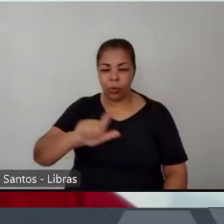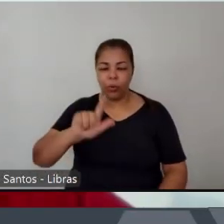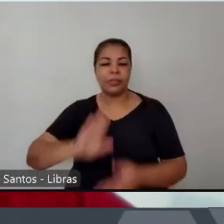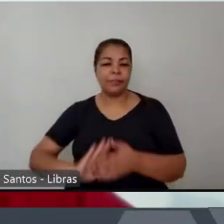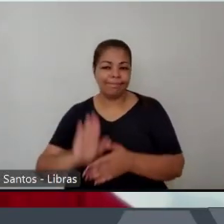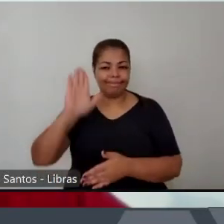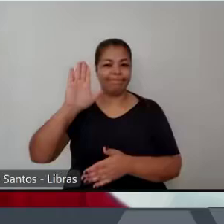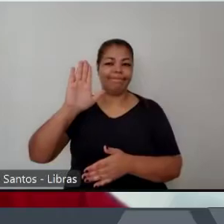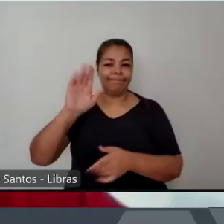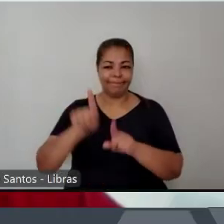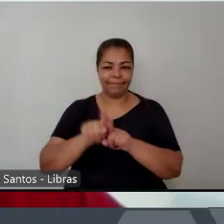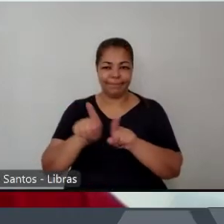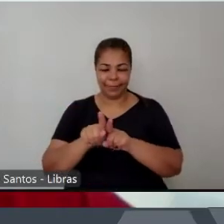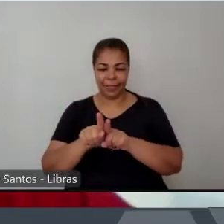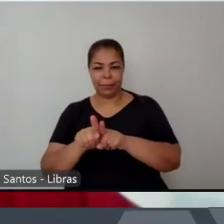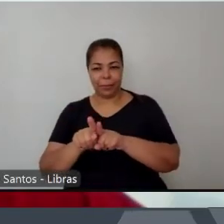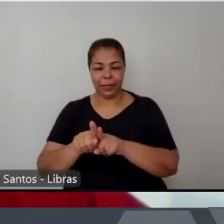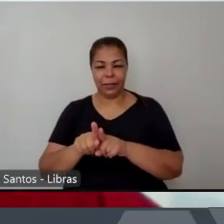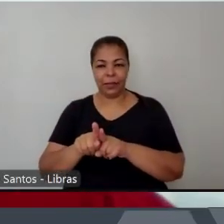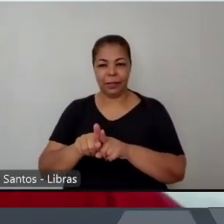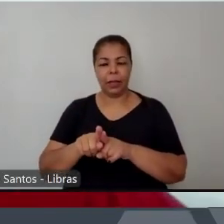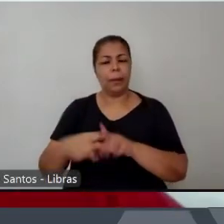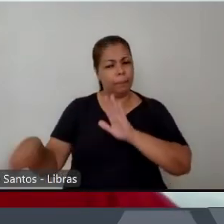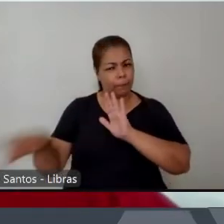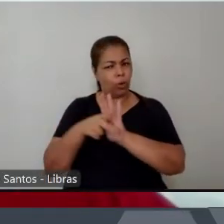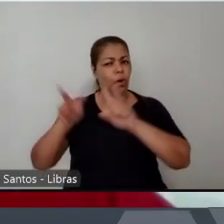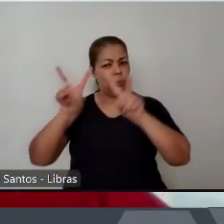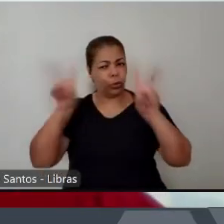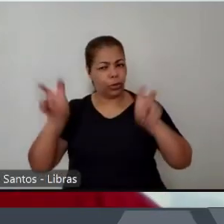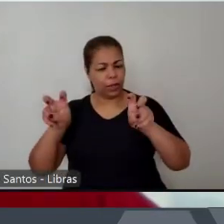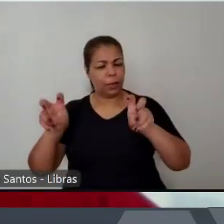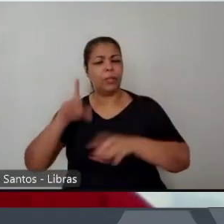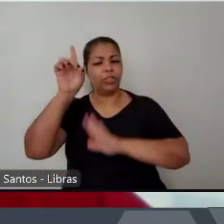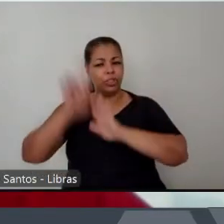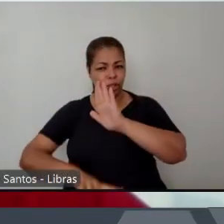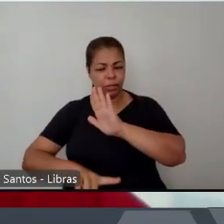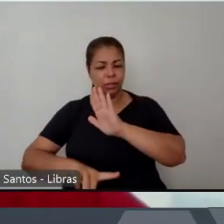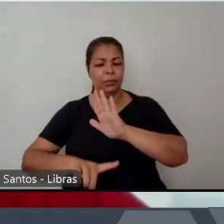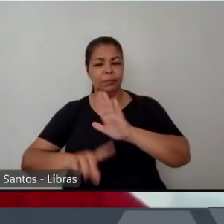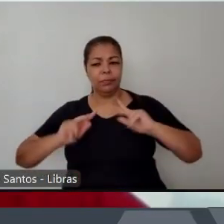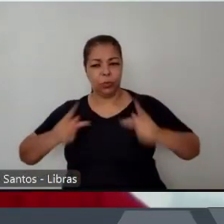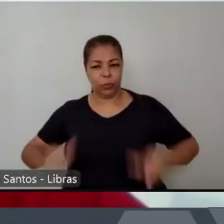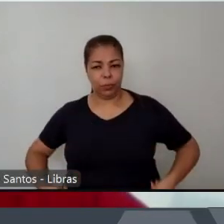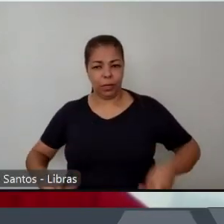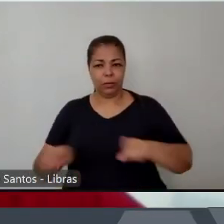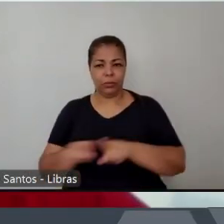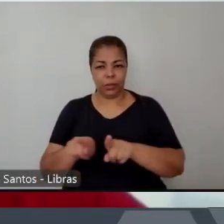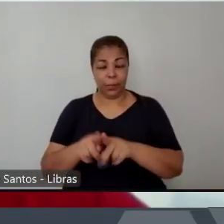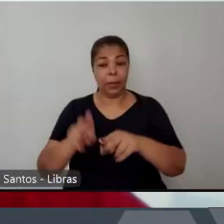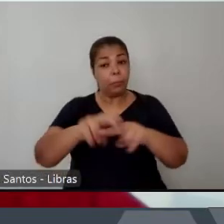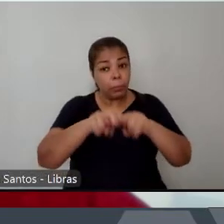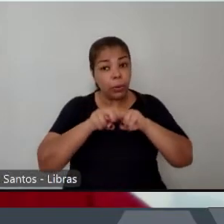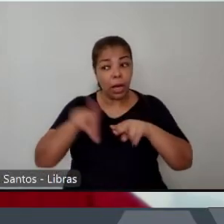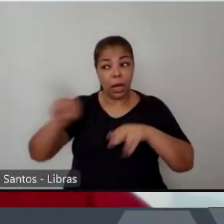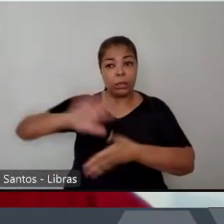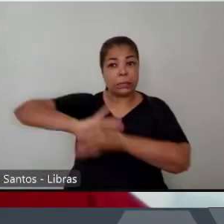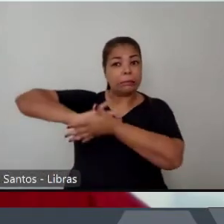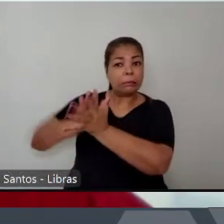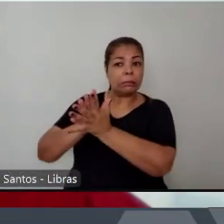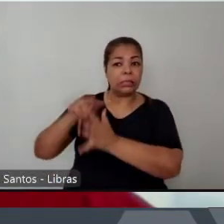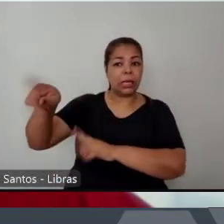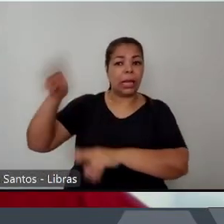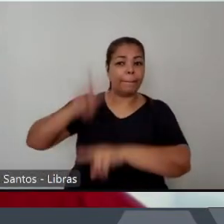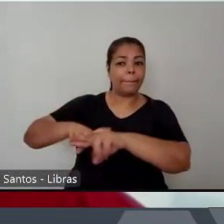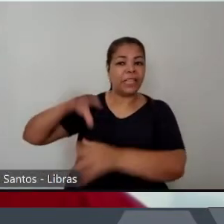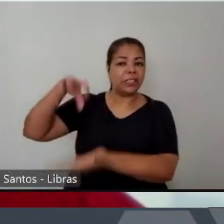o tema de direitos humanos e com esse escândalo do Carandiru no colo ele assume com